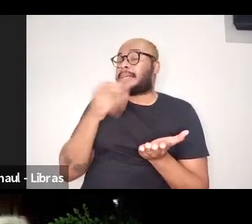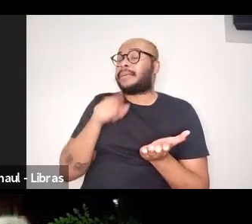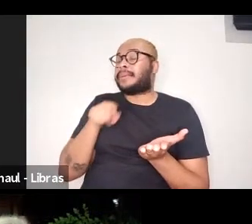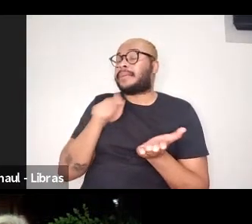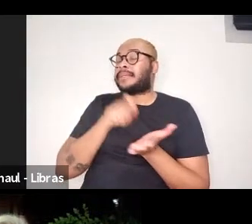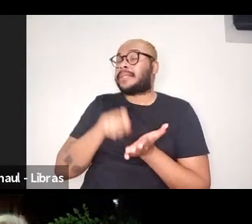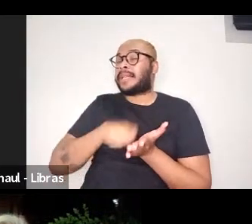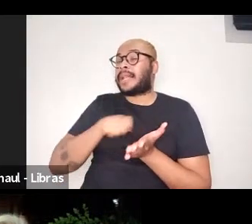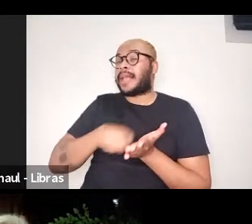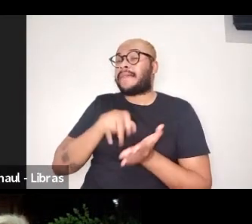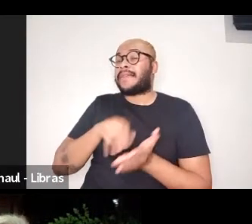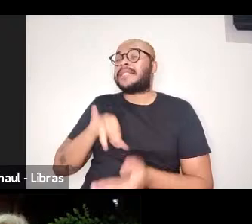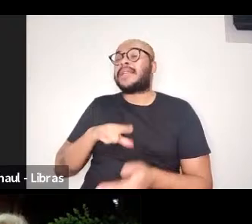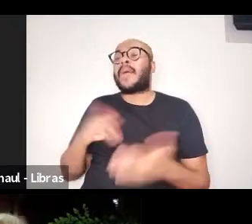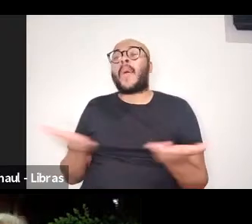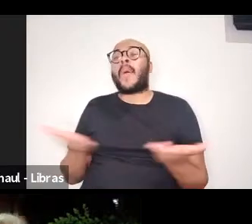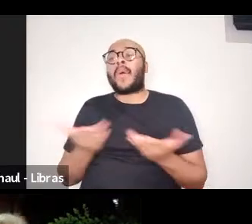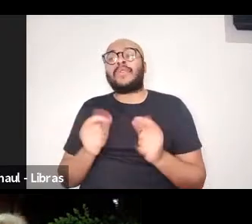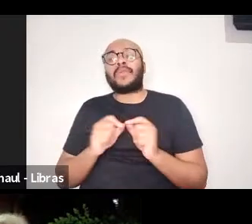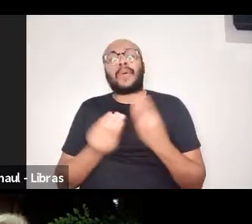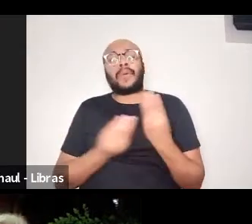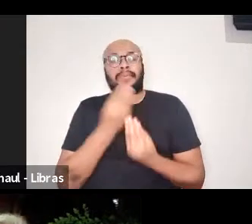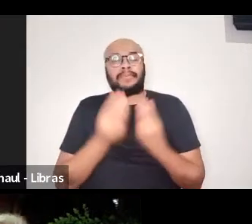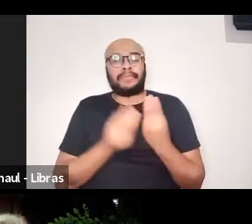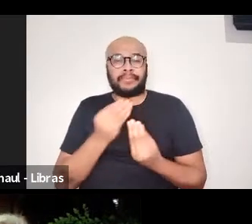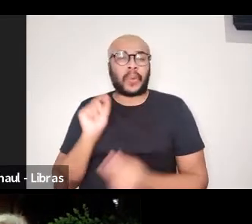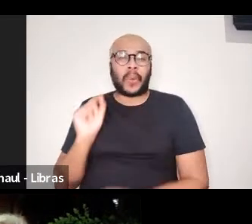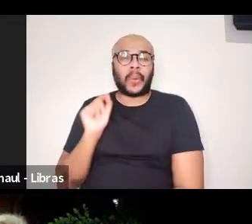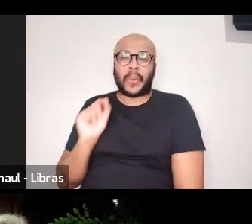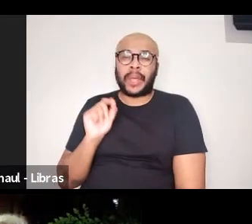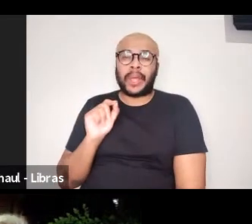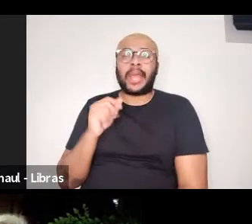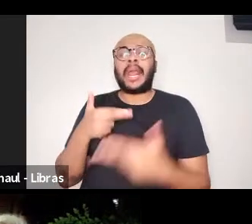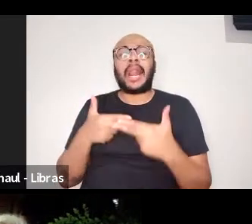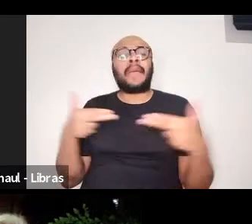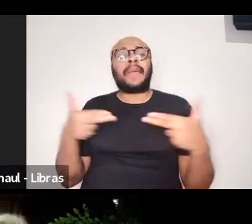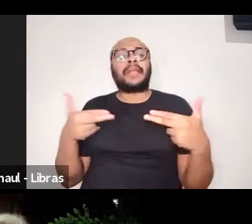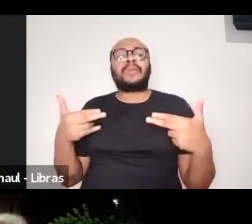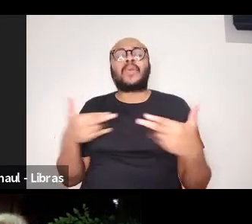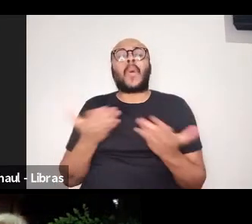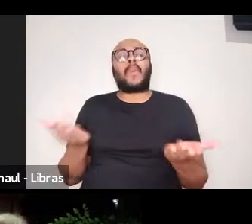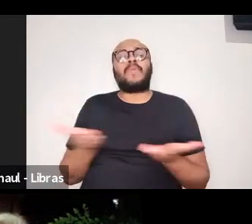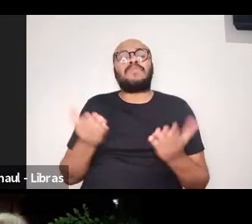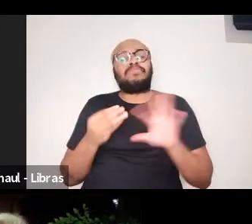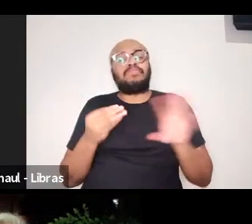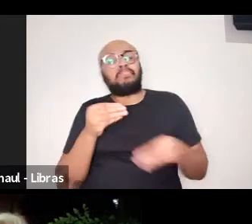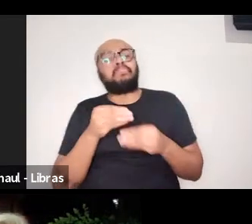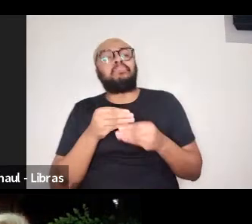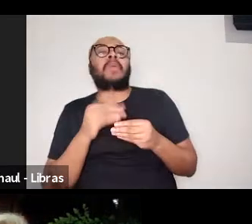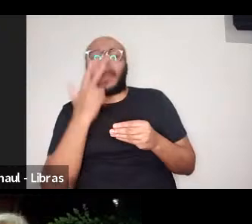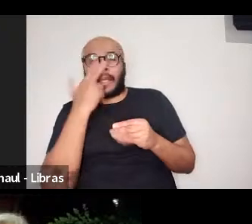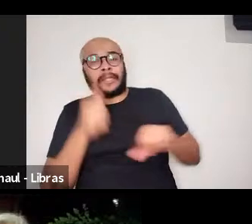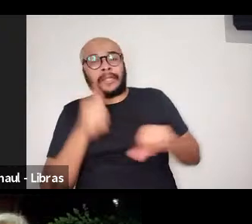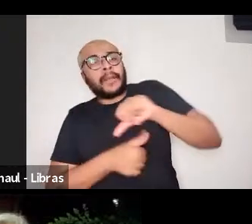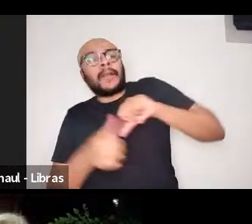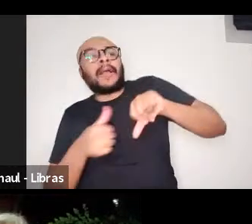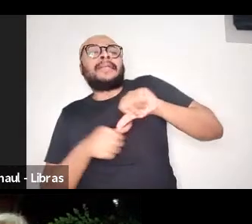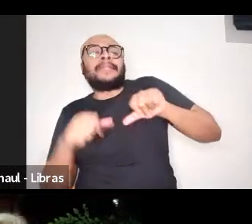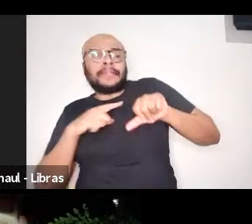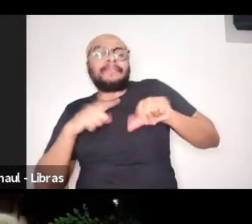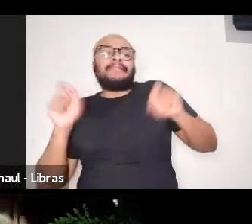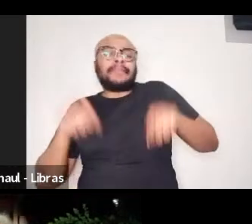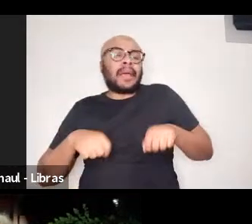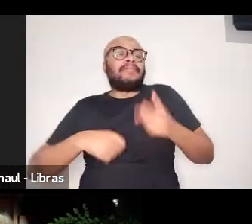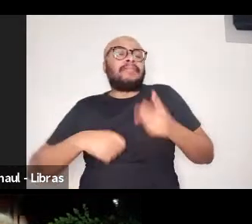se fosse hoje, no sentido de que elementos hoje poderiam ter sido alterados,